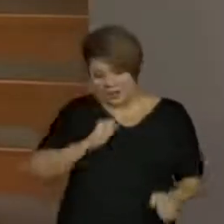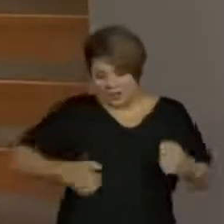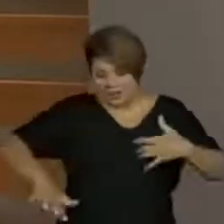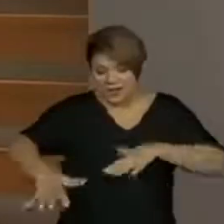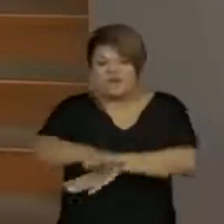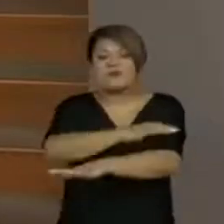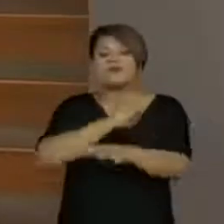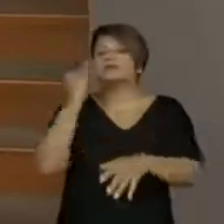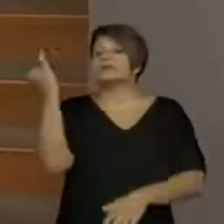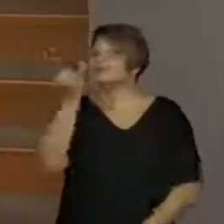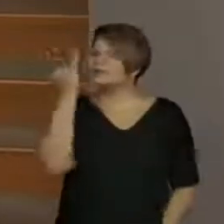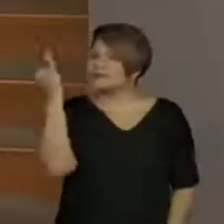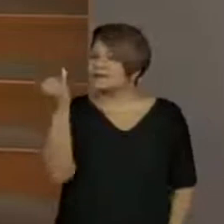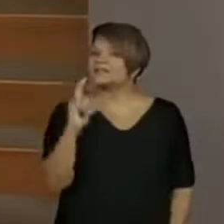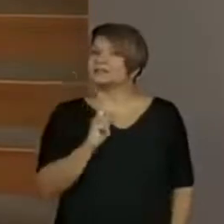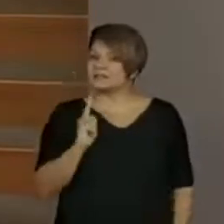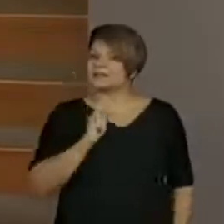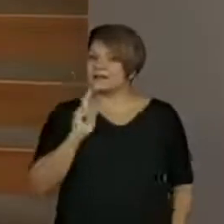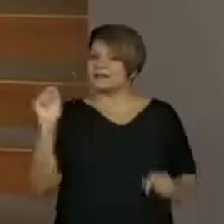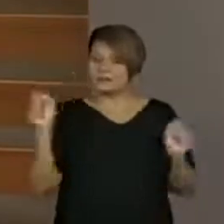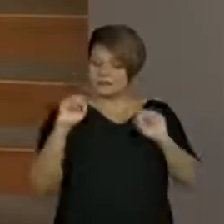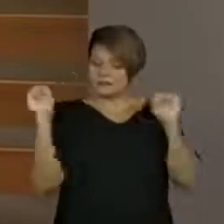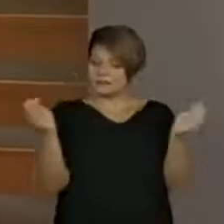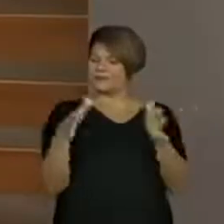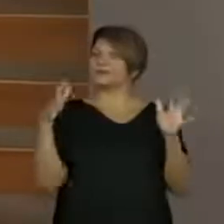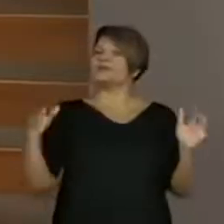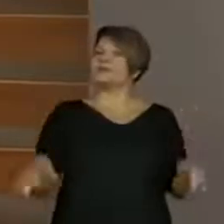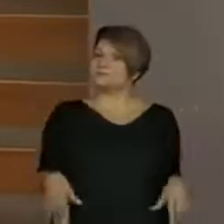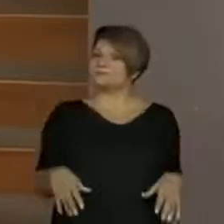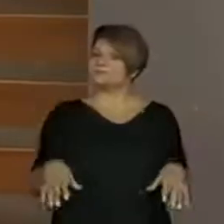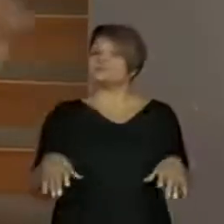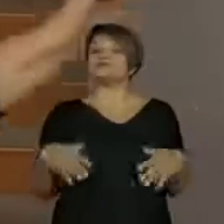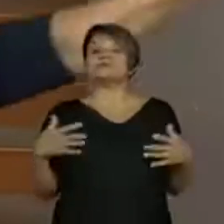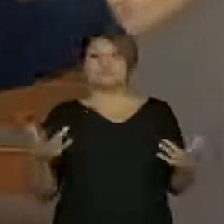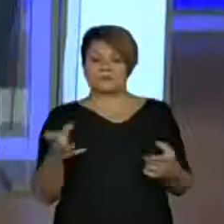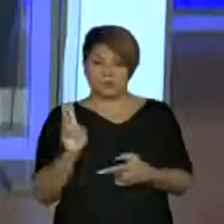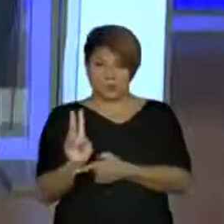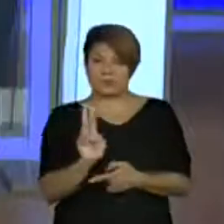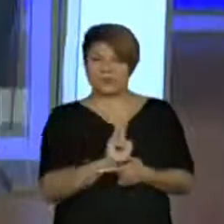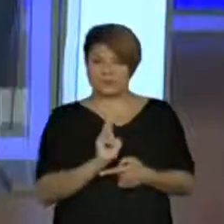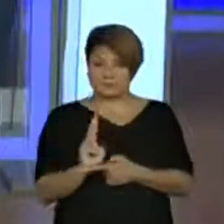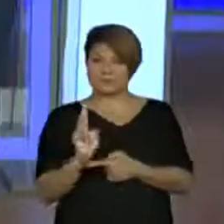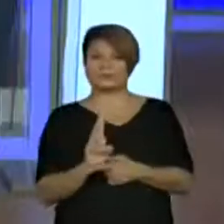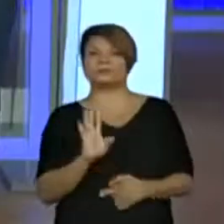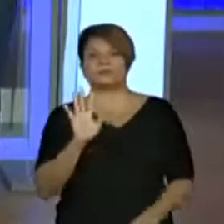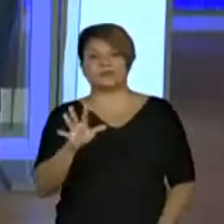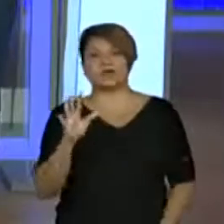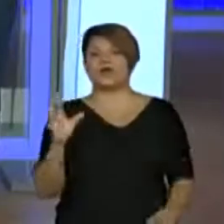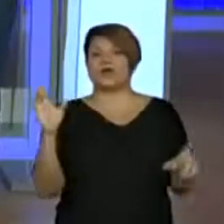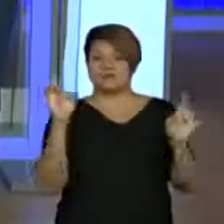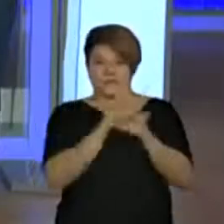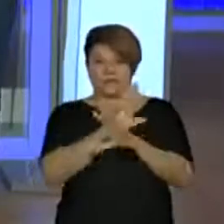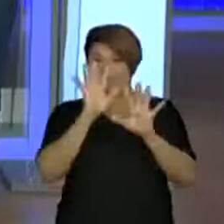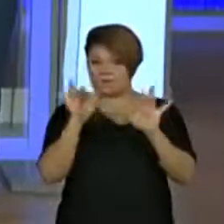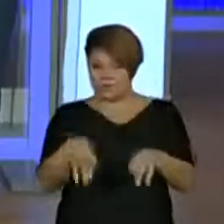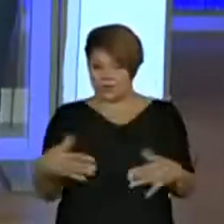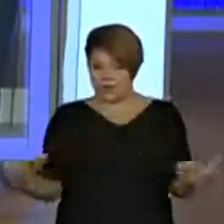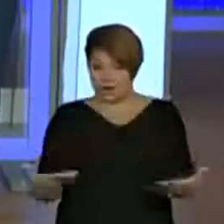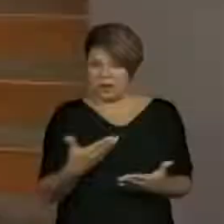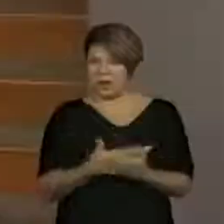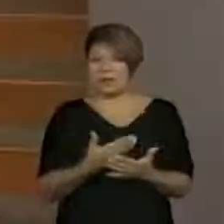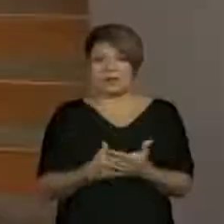guardião, ele cuida. E aí, aparece o noturno? Pois é, mas a gente não vai terminar essa história hoje. A gente vai deixar vocês